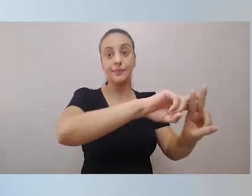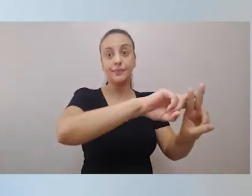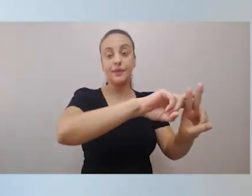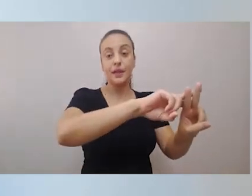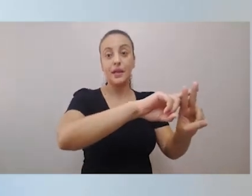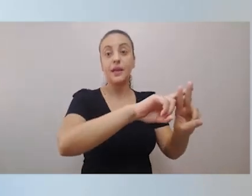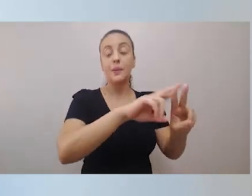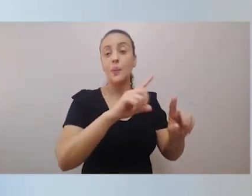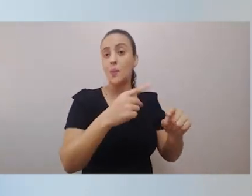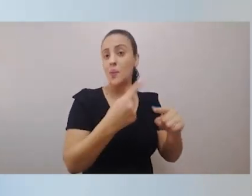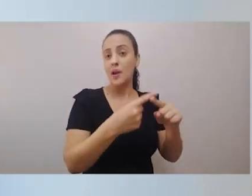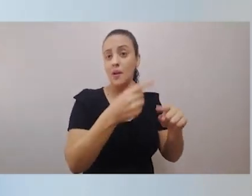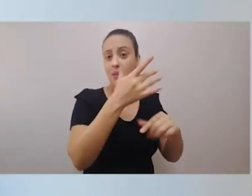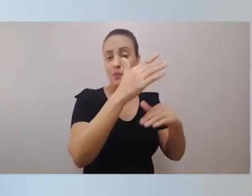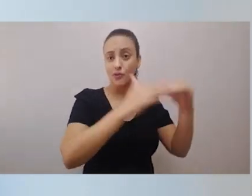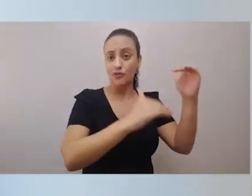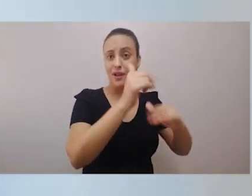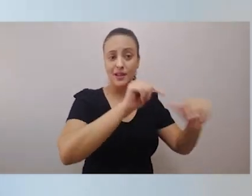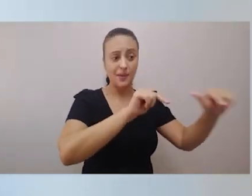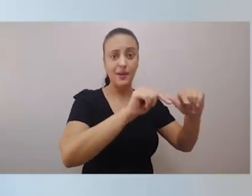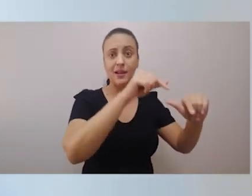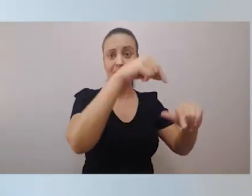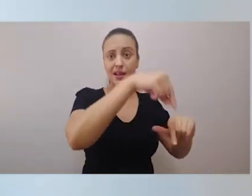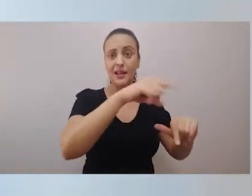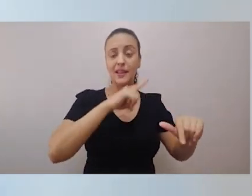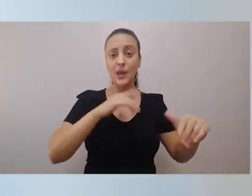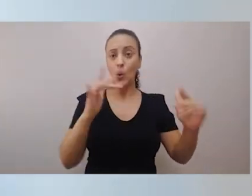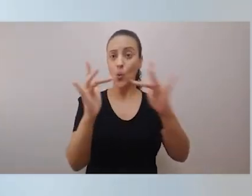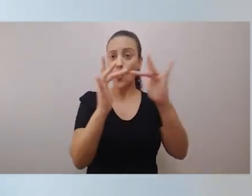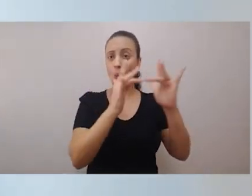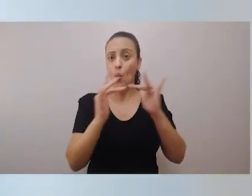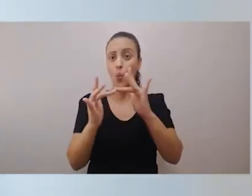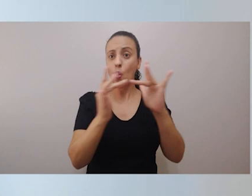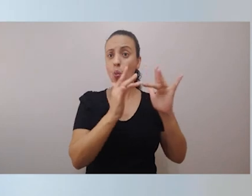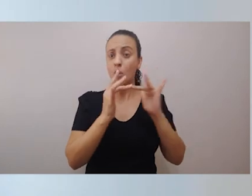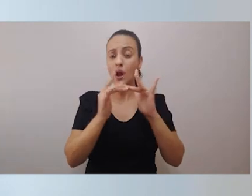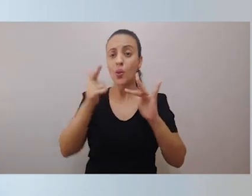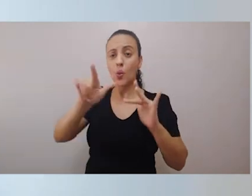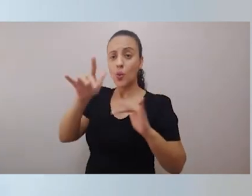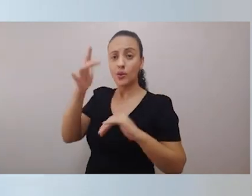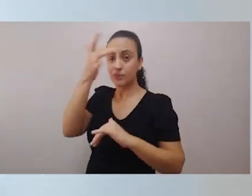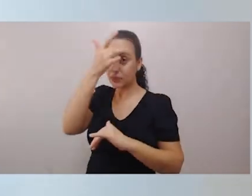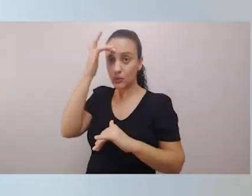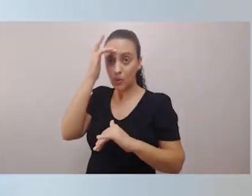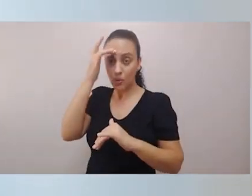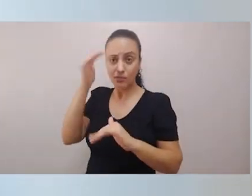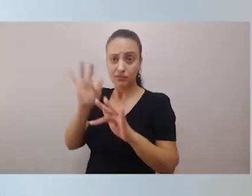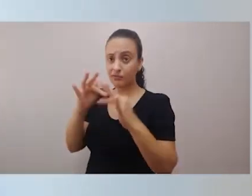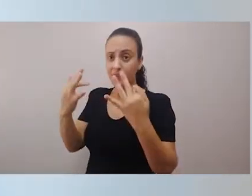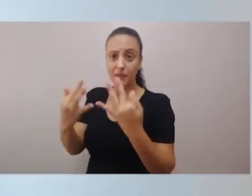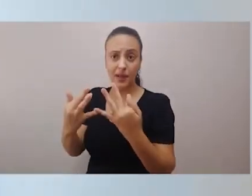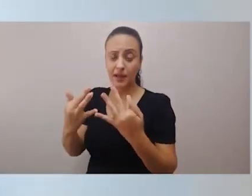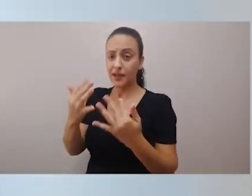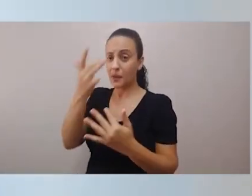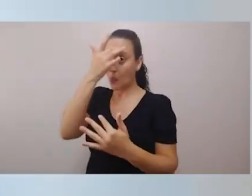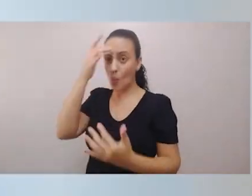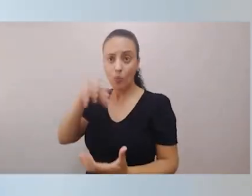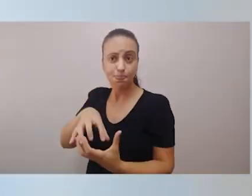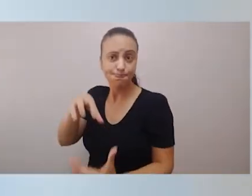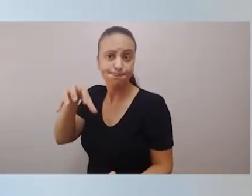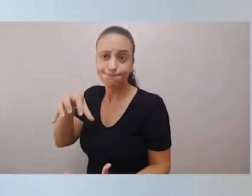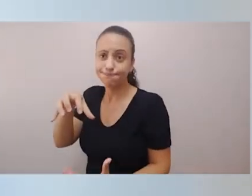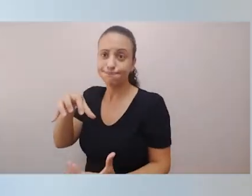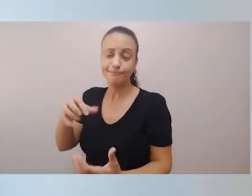redor de todos esses agentes penitenciários, idosos com eles residem, familiares das mais diversas idades.